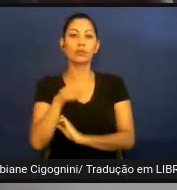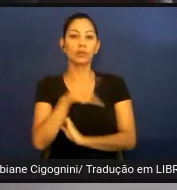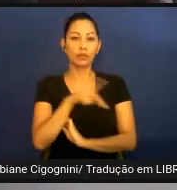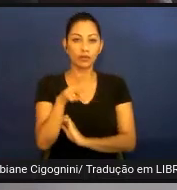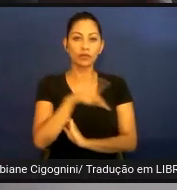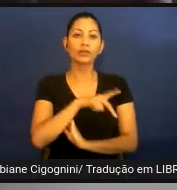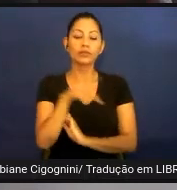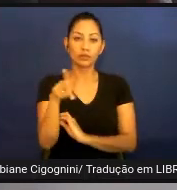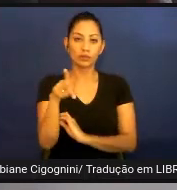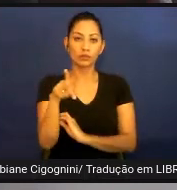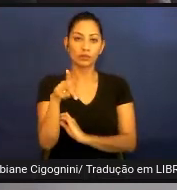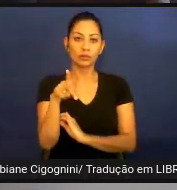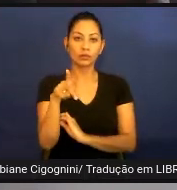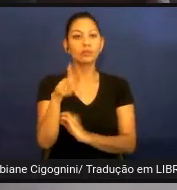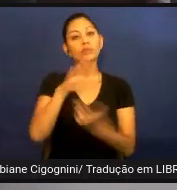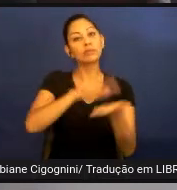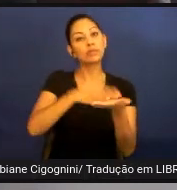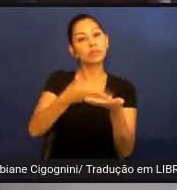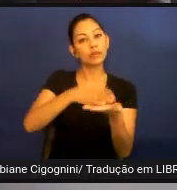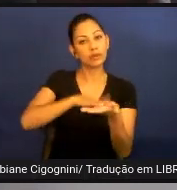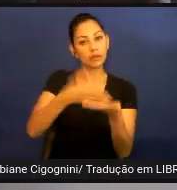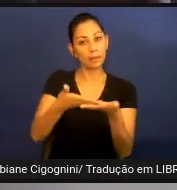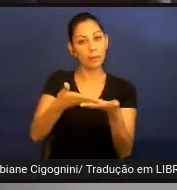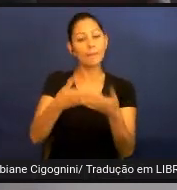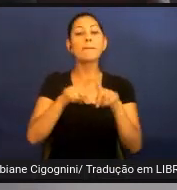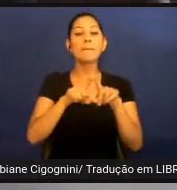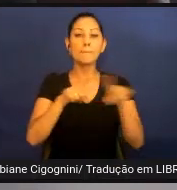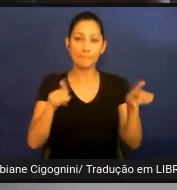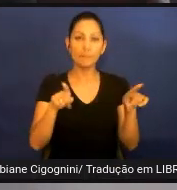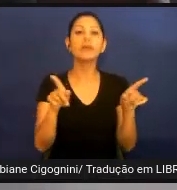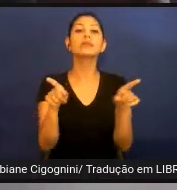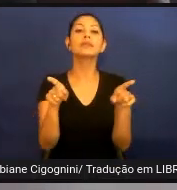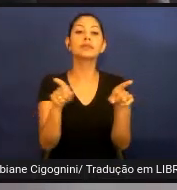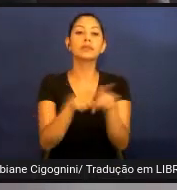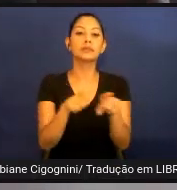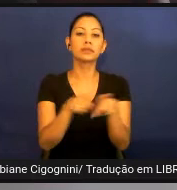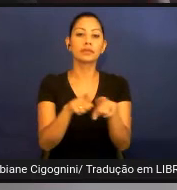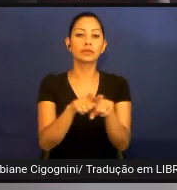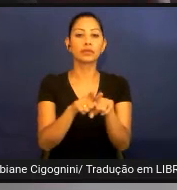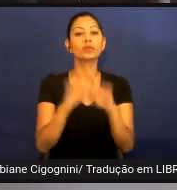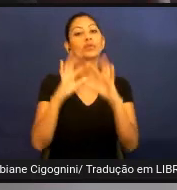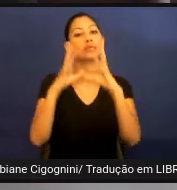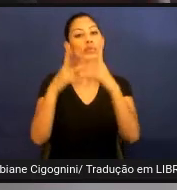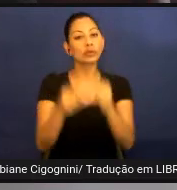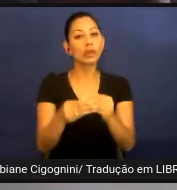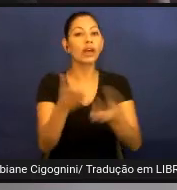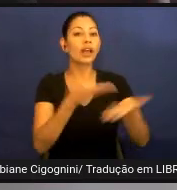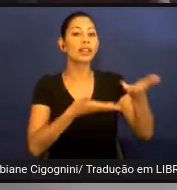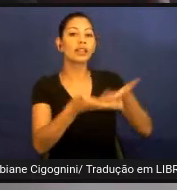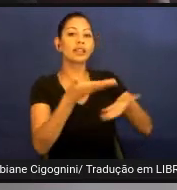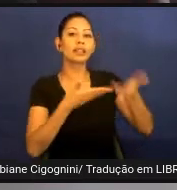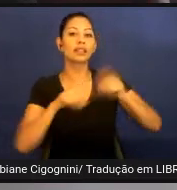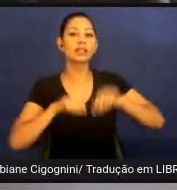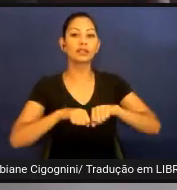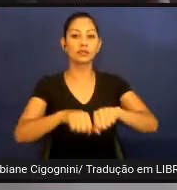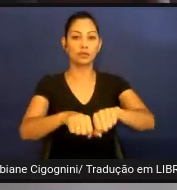intérpretes, mas também atendentes de mercado, por exemplo, se um